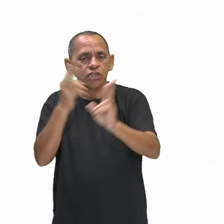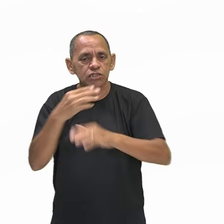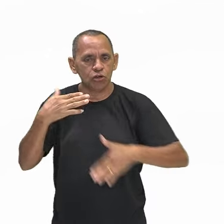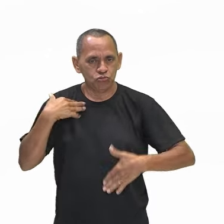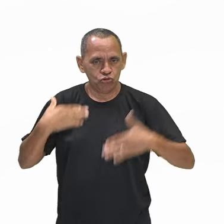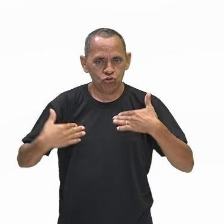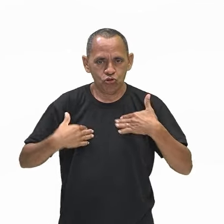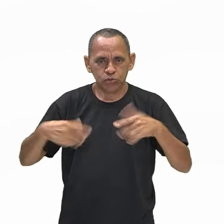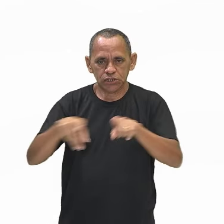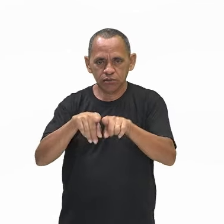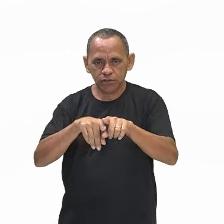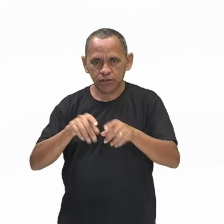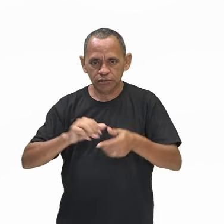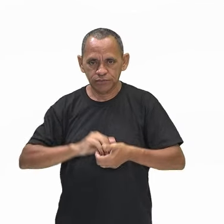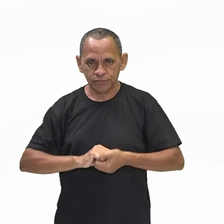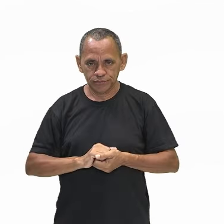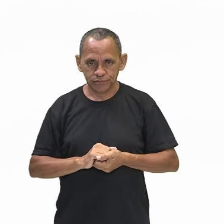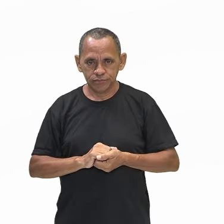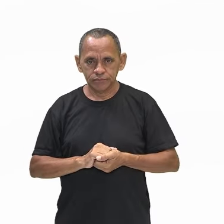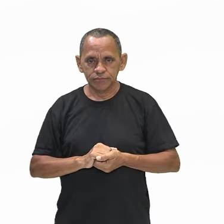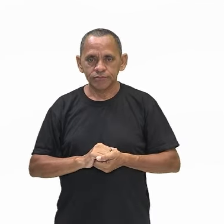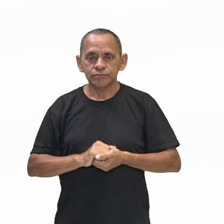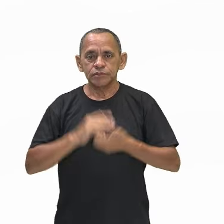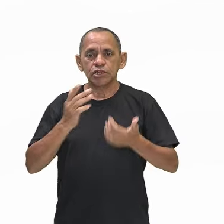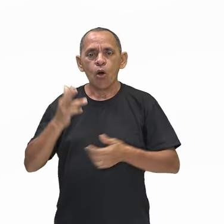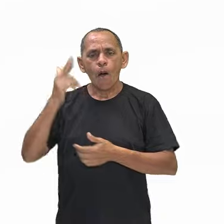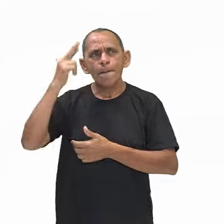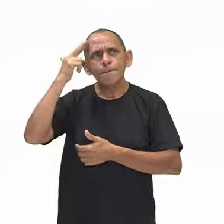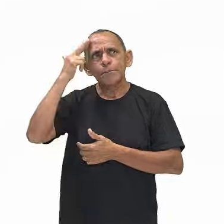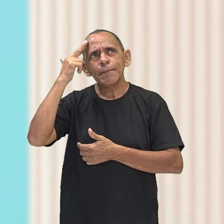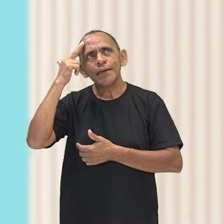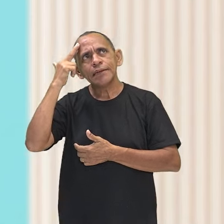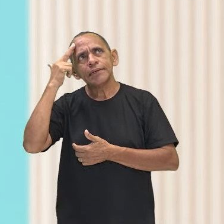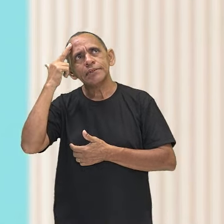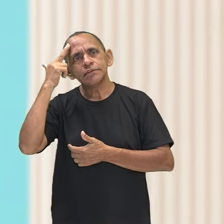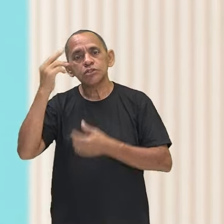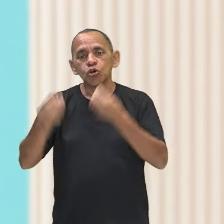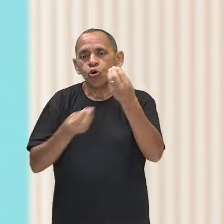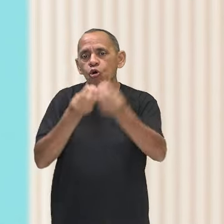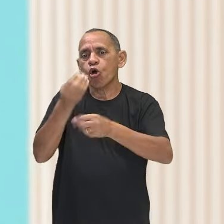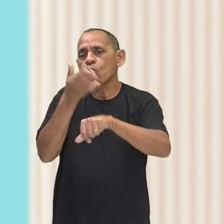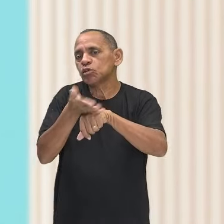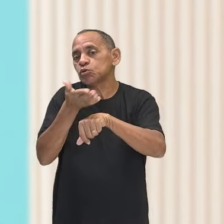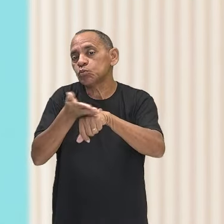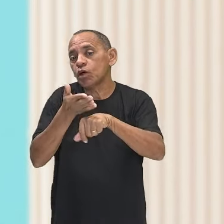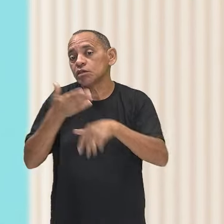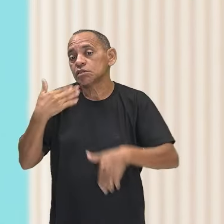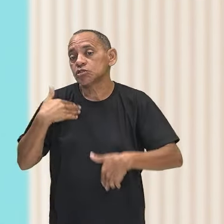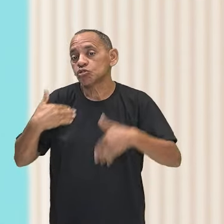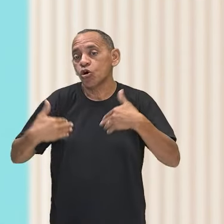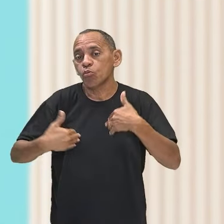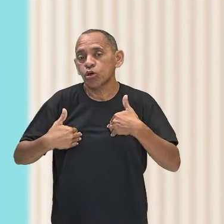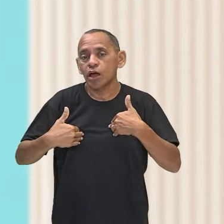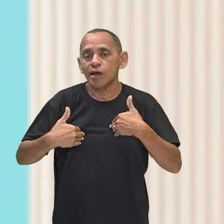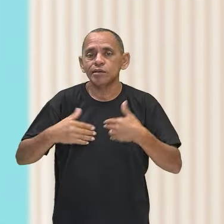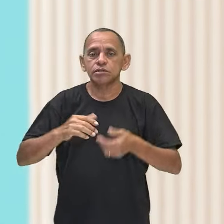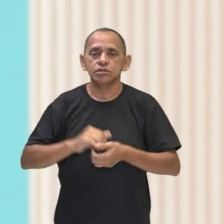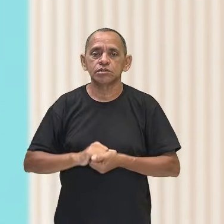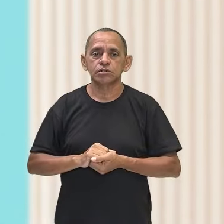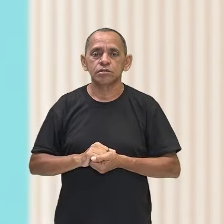Então, pensem sobre as diversas práticas corporais. Pensem sobre essas